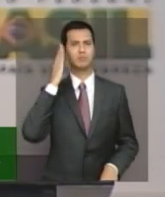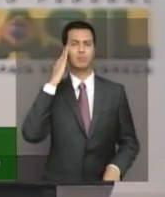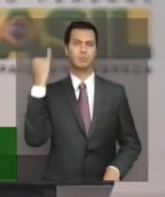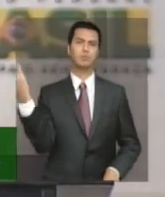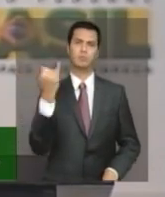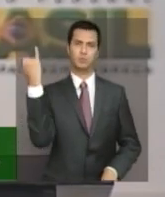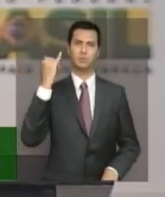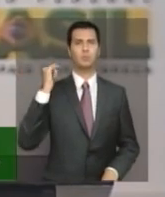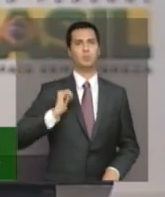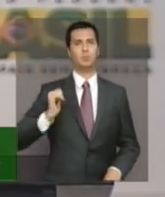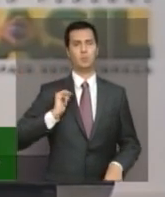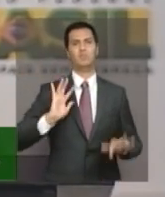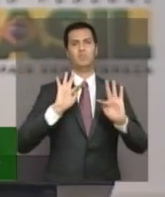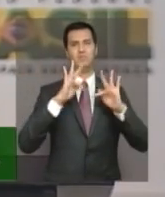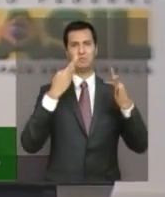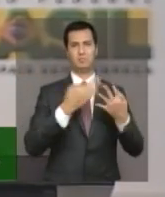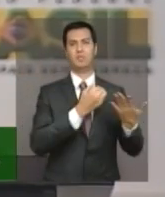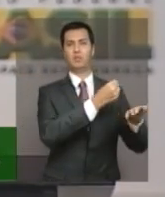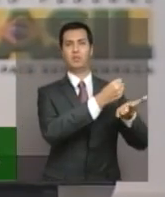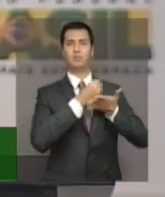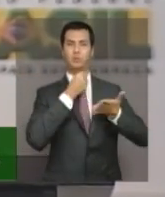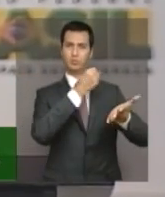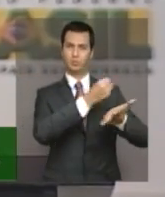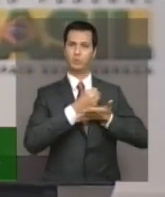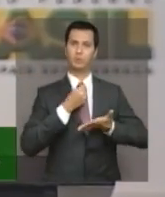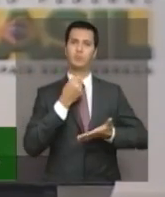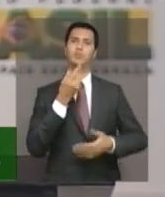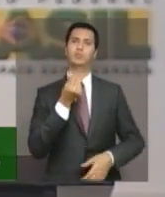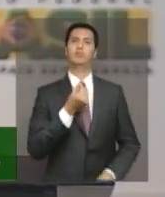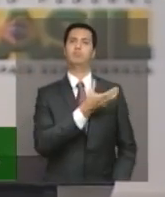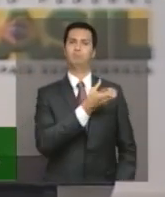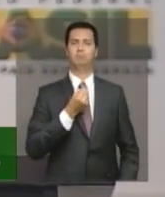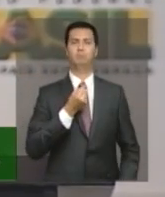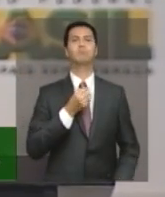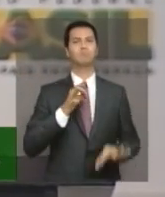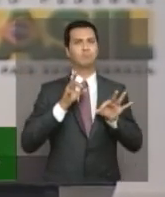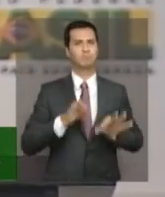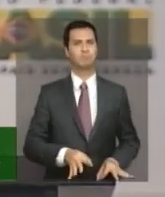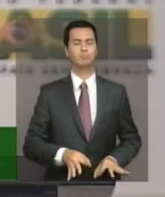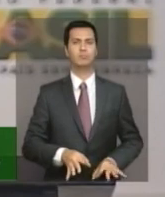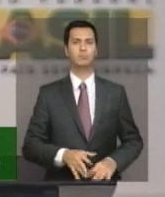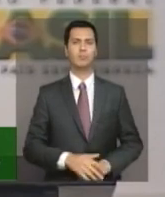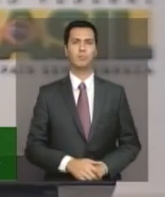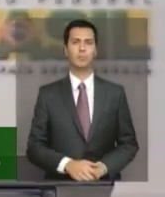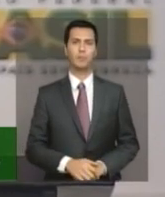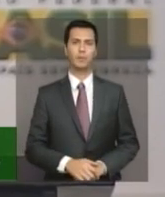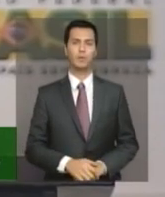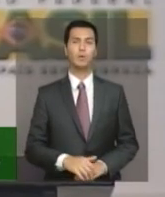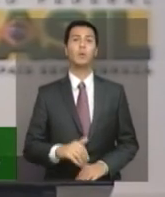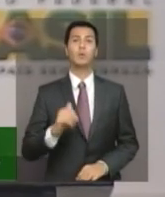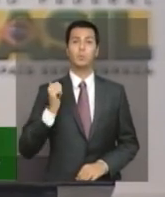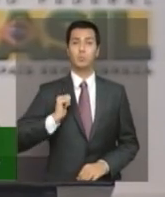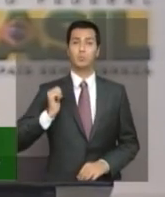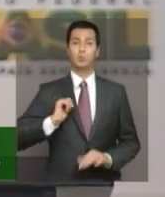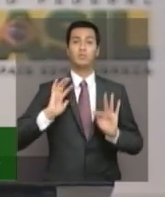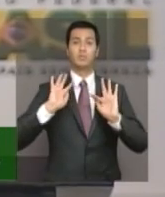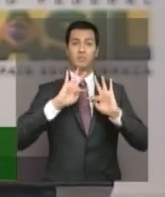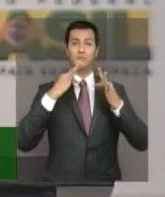Bolsa Família como uma ferramenta, como uma ajuda que é garantida. A partir do Bolsa Família, eu